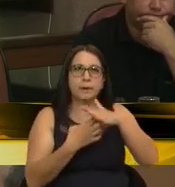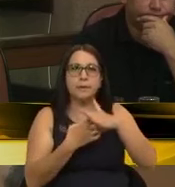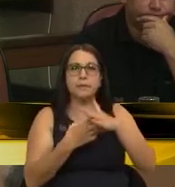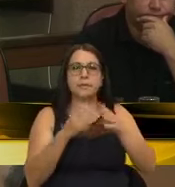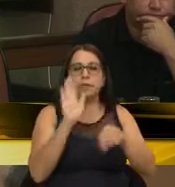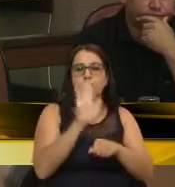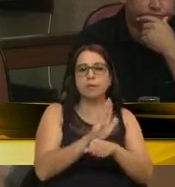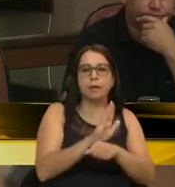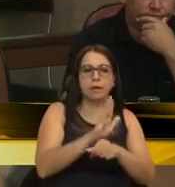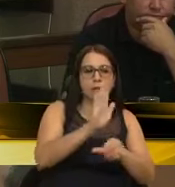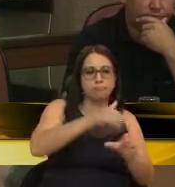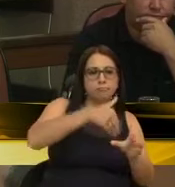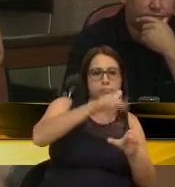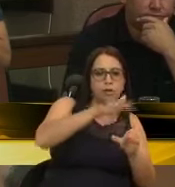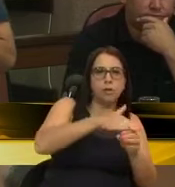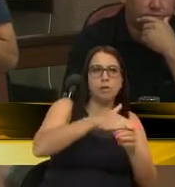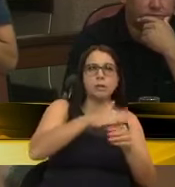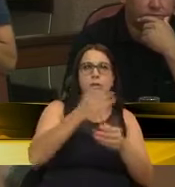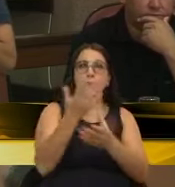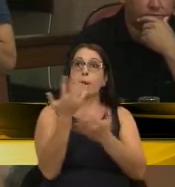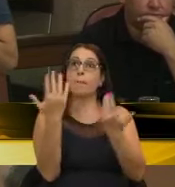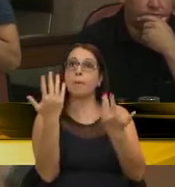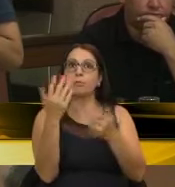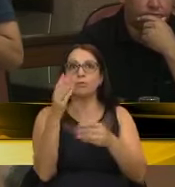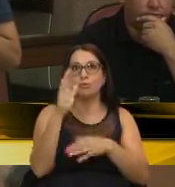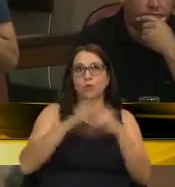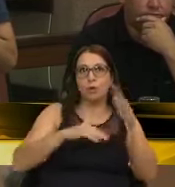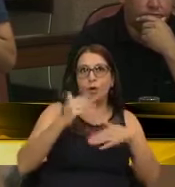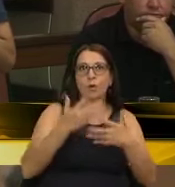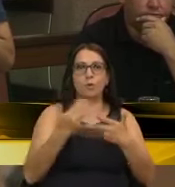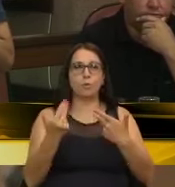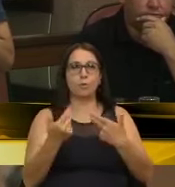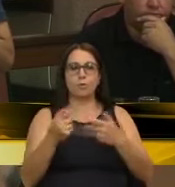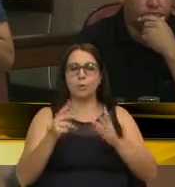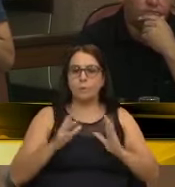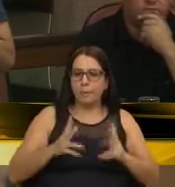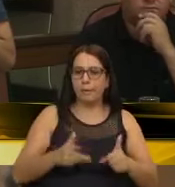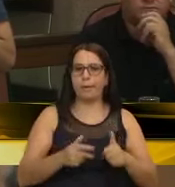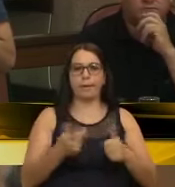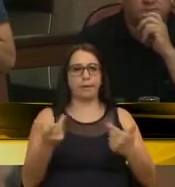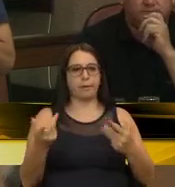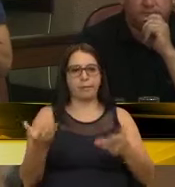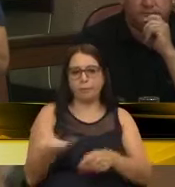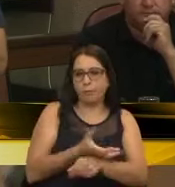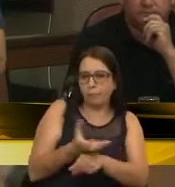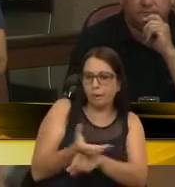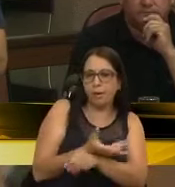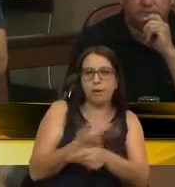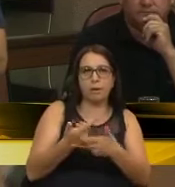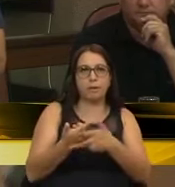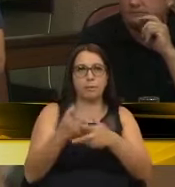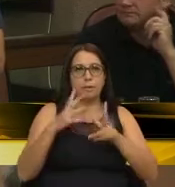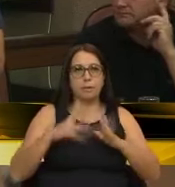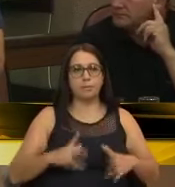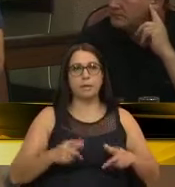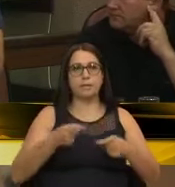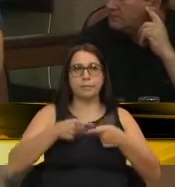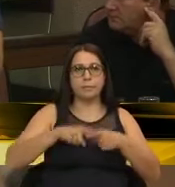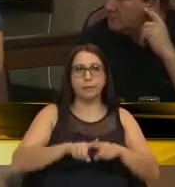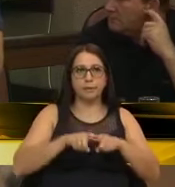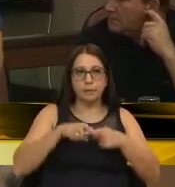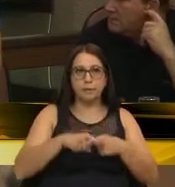tinta, com a mão de obra, com uma máquina, para que eles possam cortar o mato, fazer limpeza no parquinho,